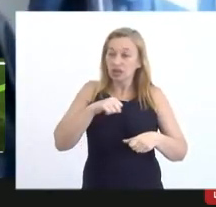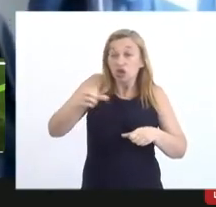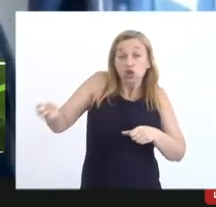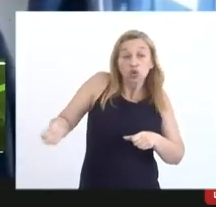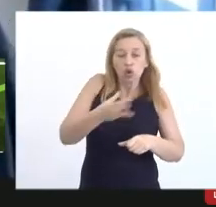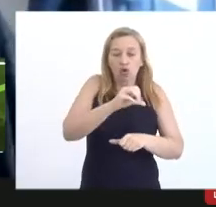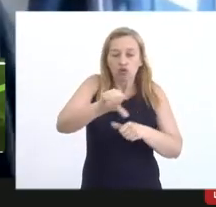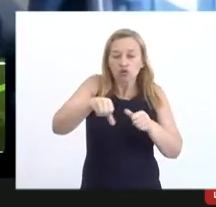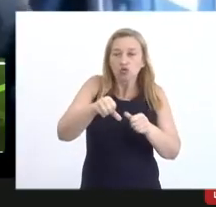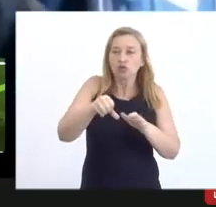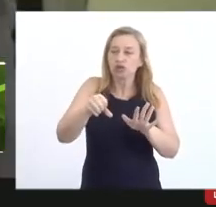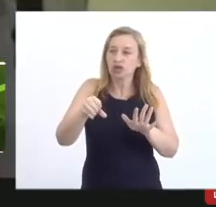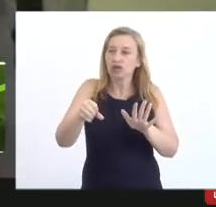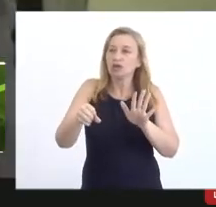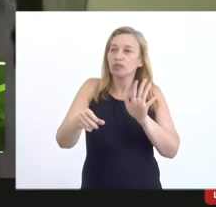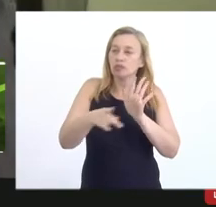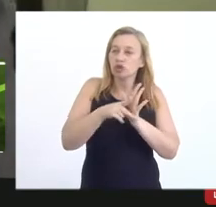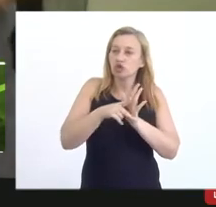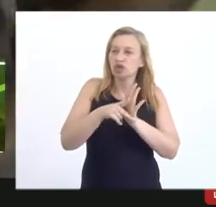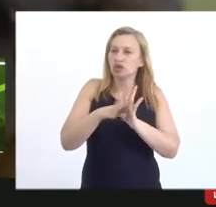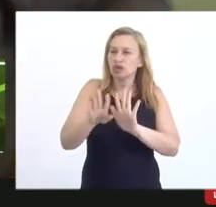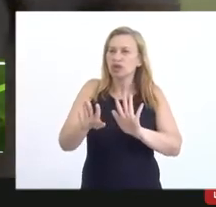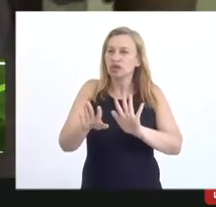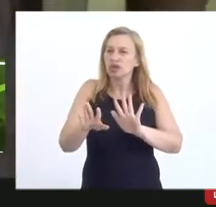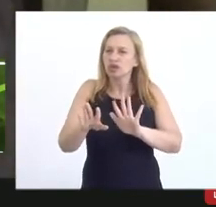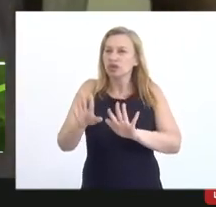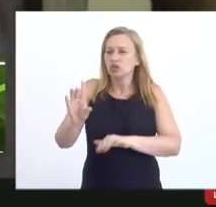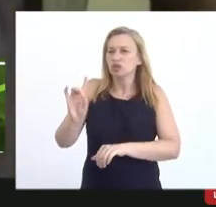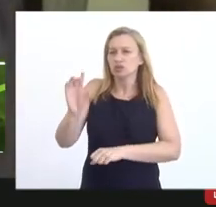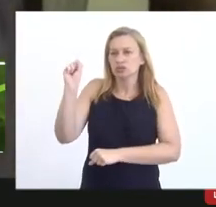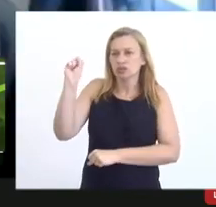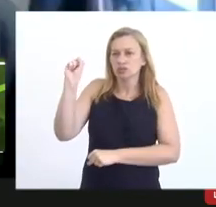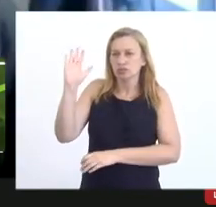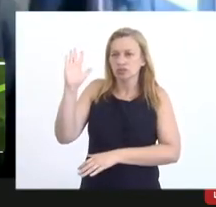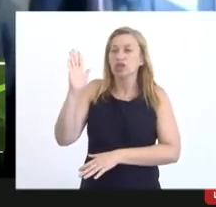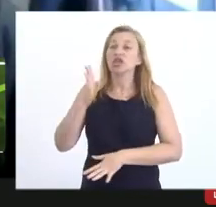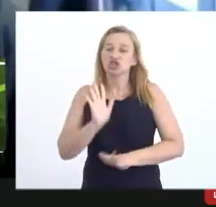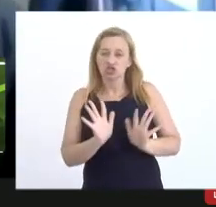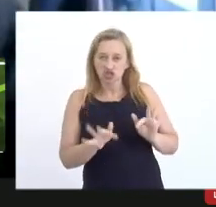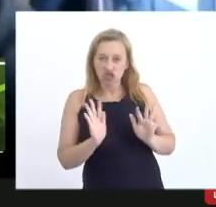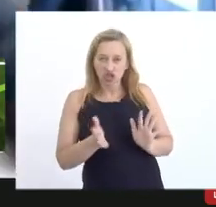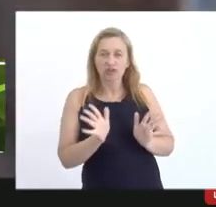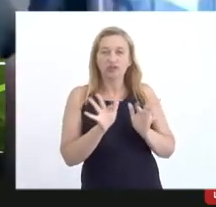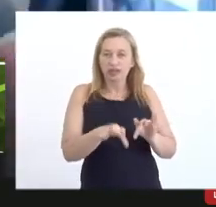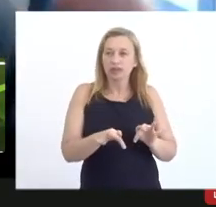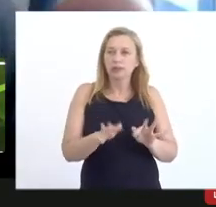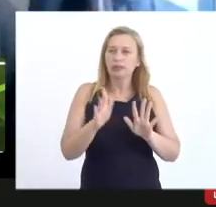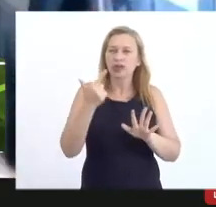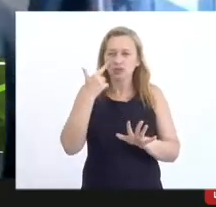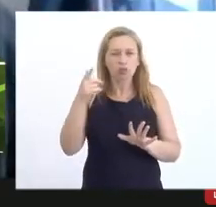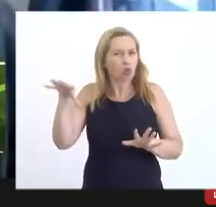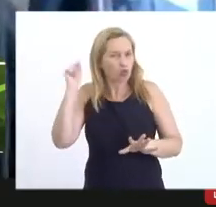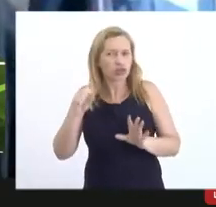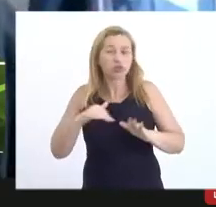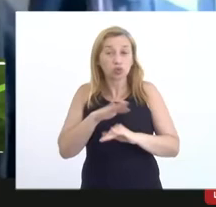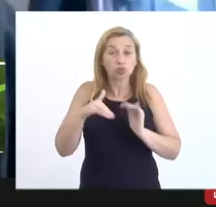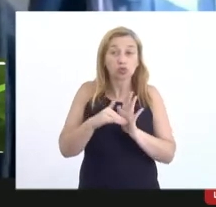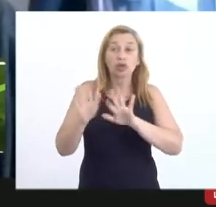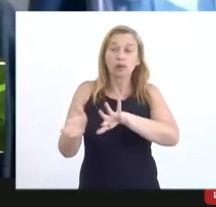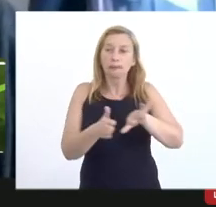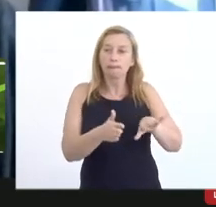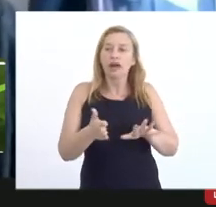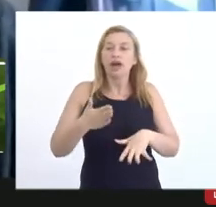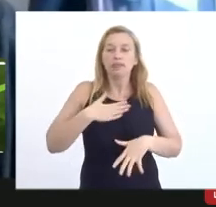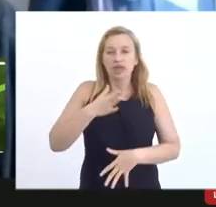então esse ponto já estou concluindo esse ponto vamos ouvir a todos mas do